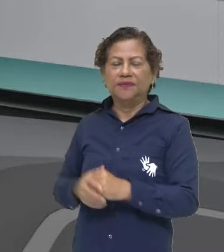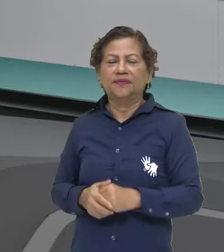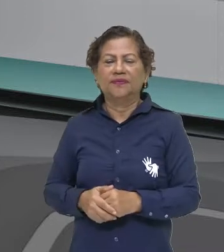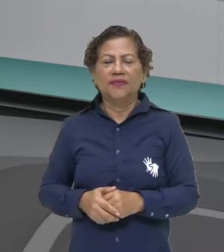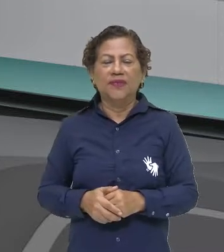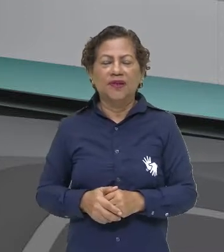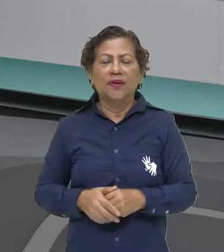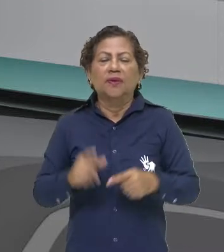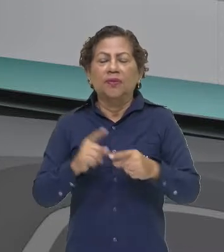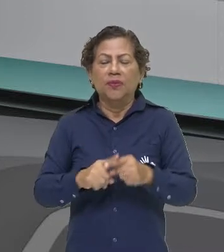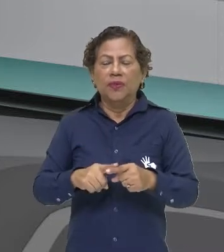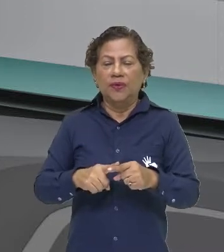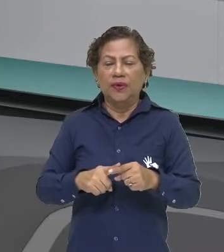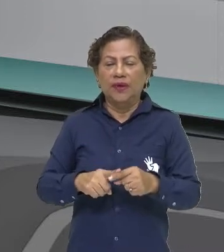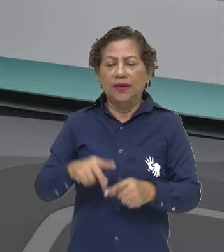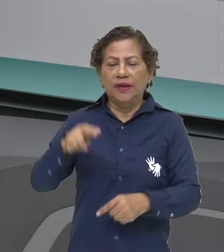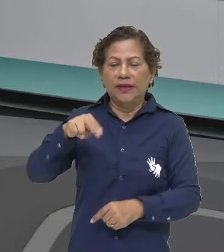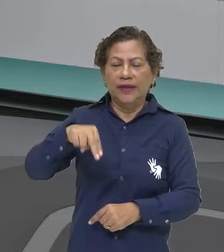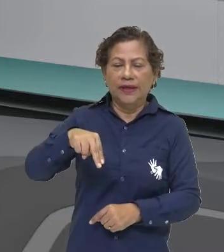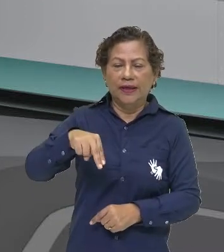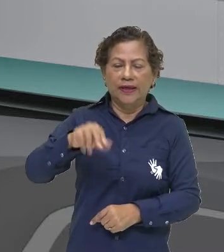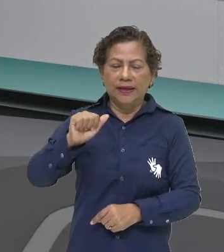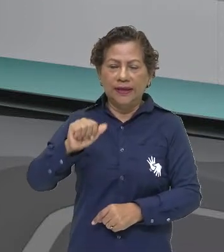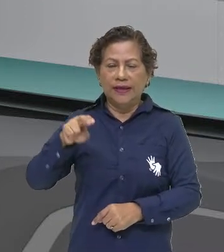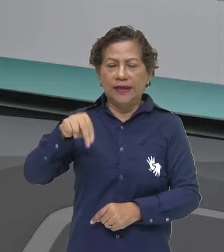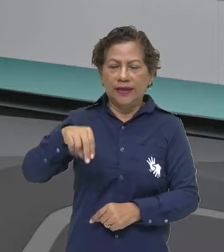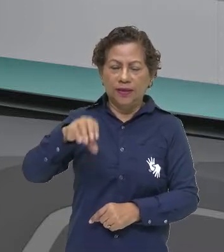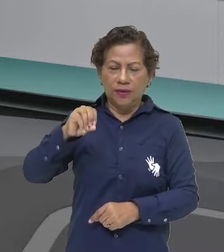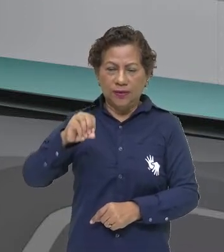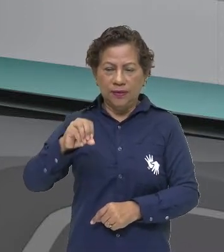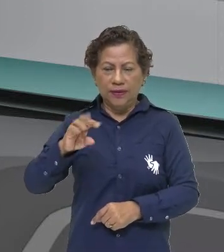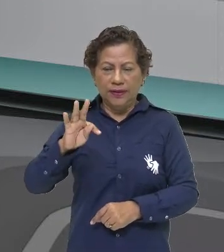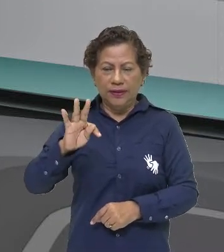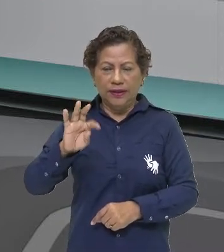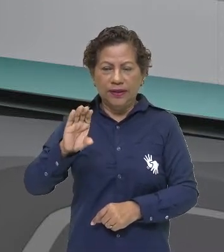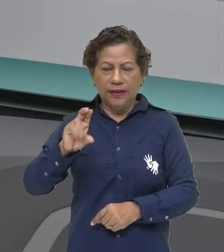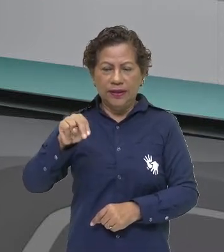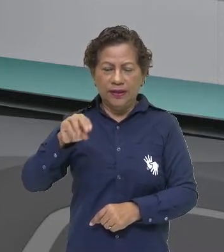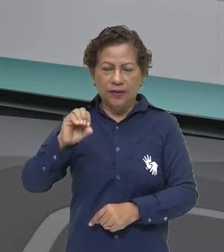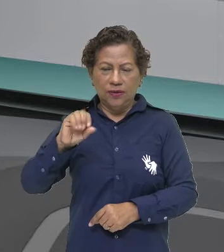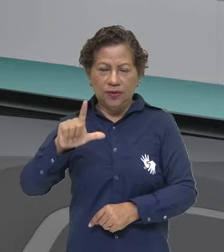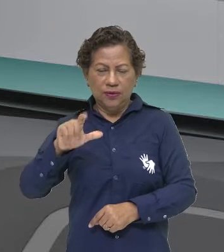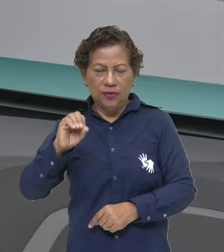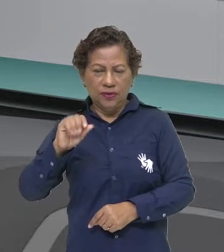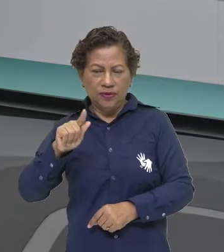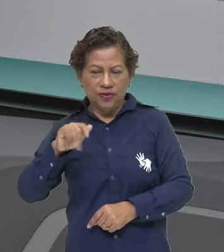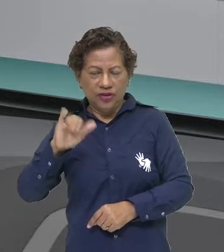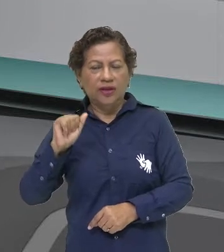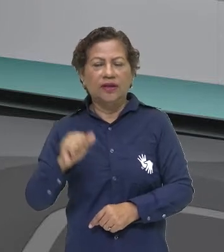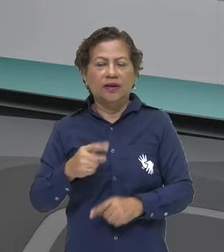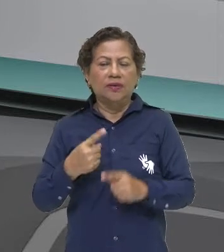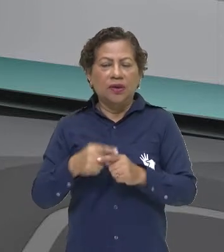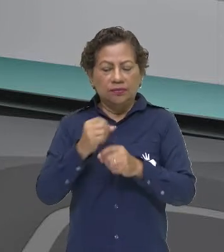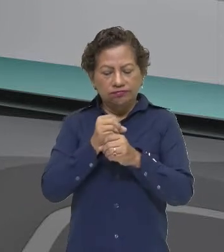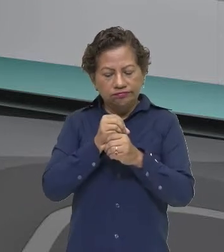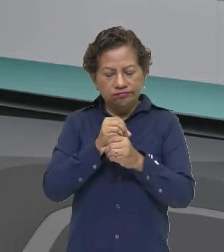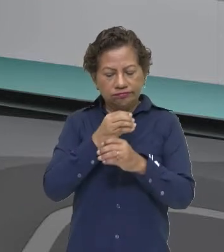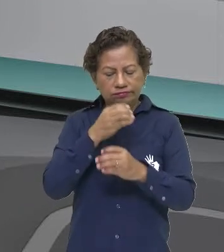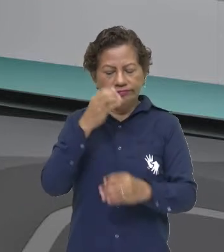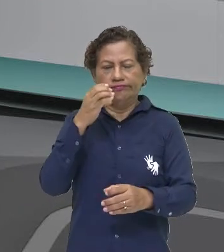nanotecnologia, eles aumentaram aquilo algumas milhares de vezes,